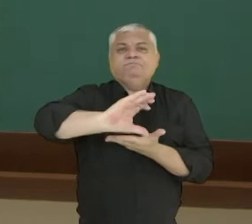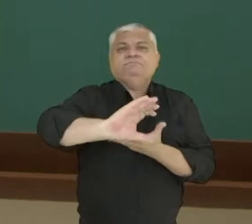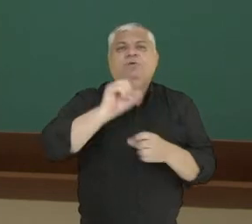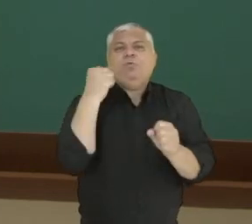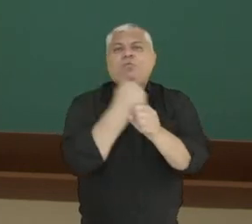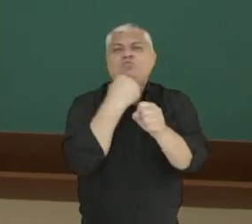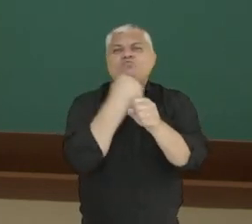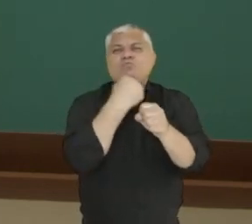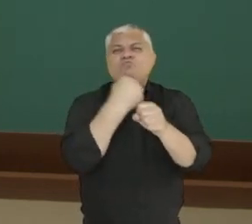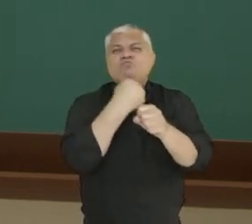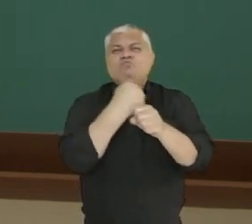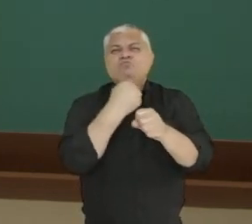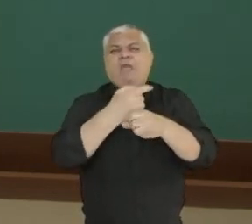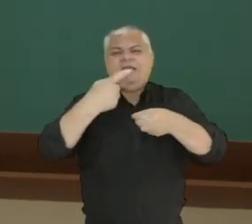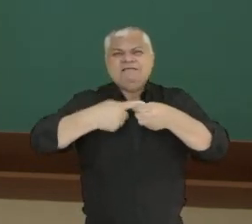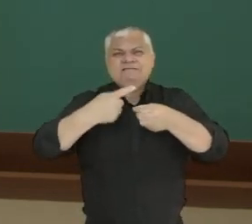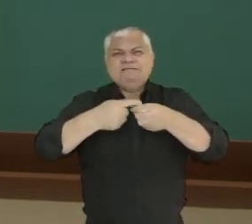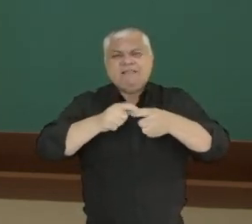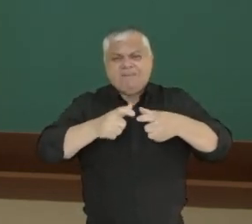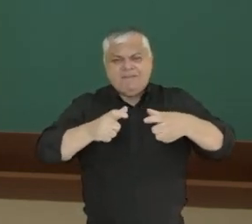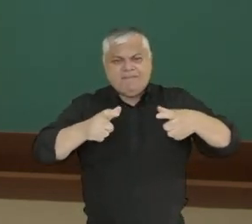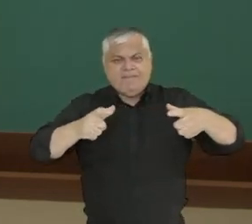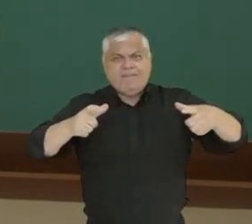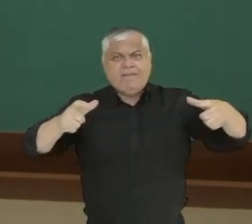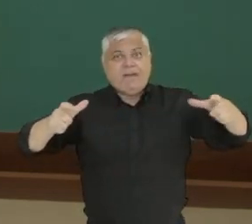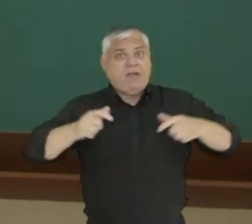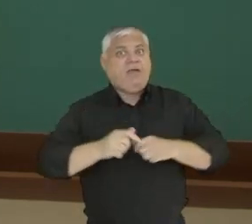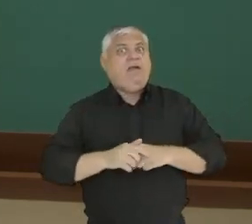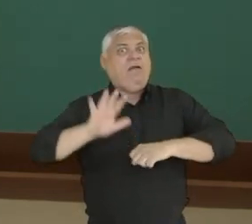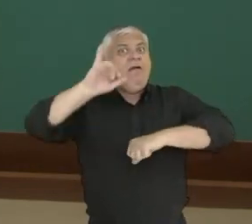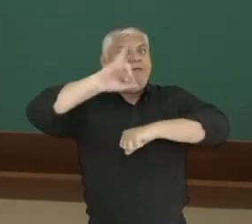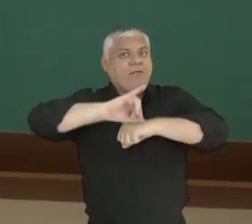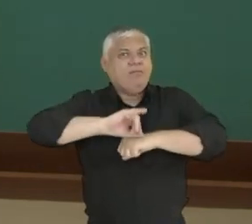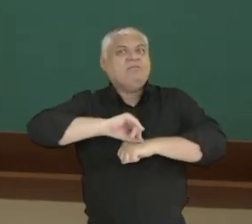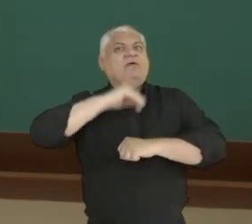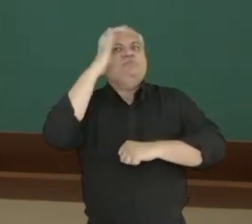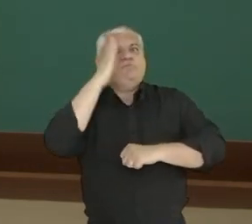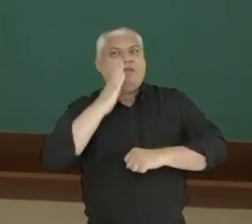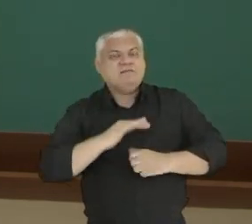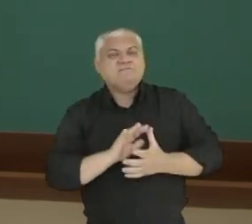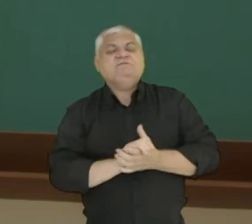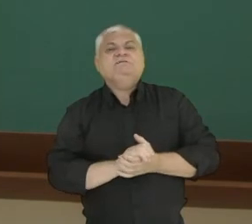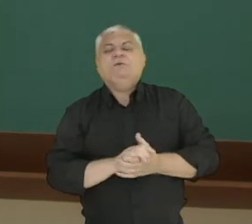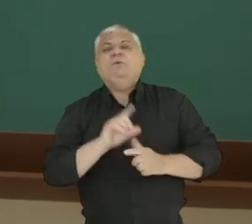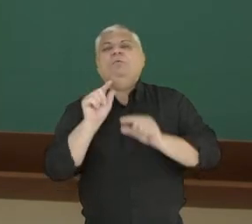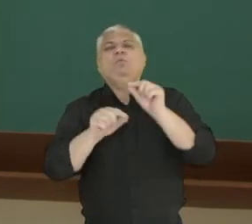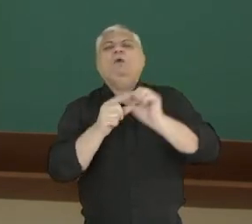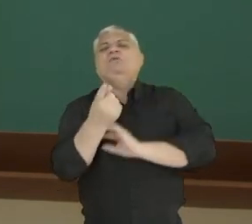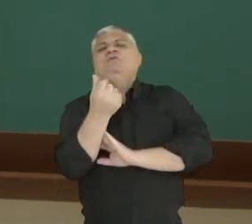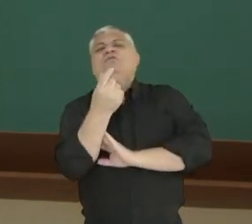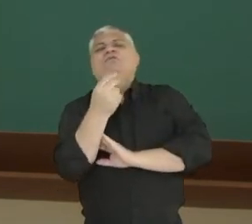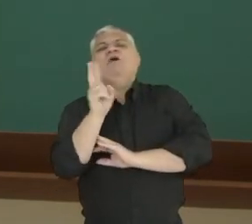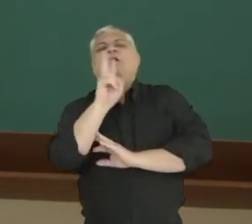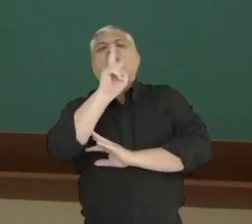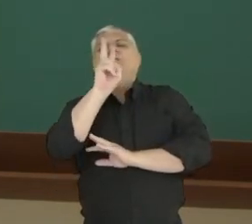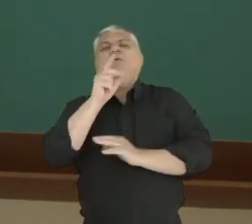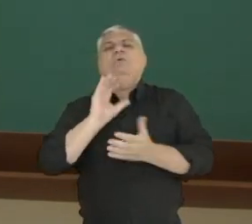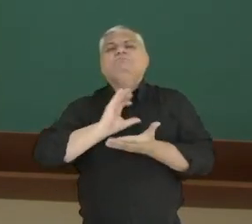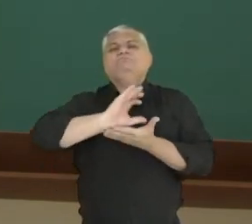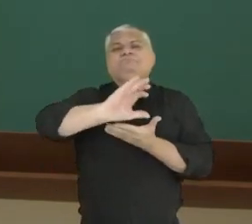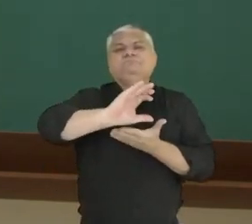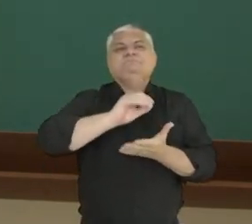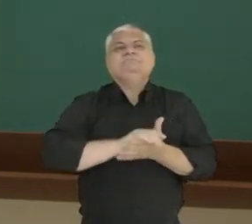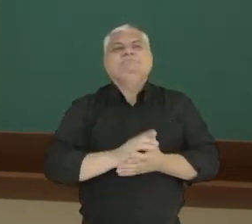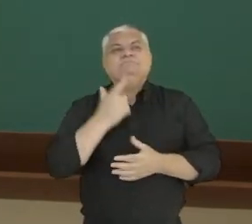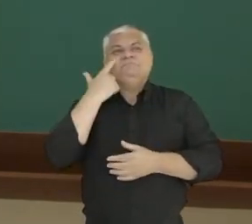inteira e mais? Não é uma cidade qualquer. É a capital do país. Qual seria o preço que teria? Como que gente faria? E aqui